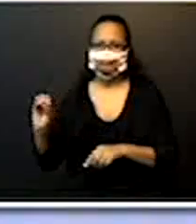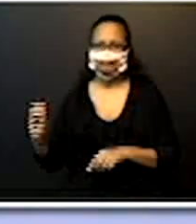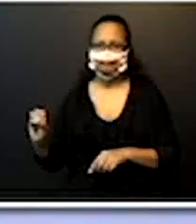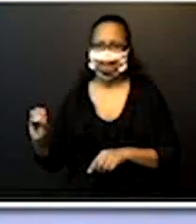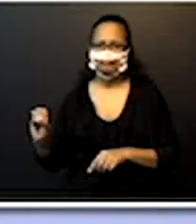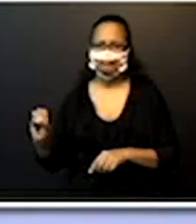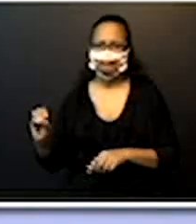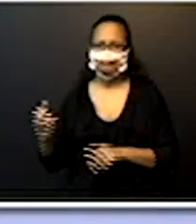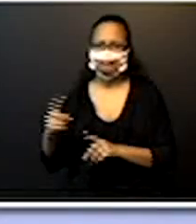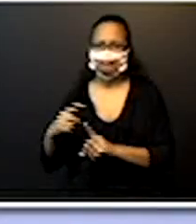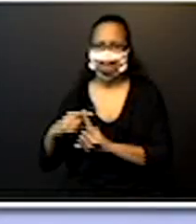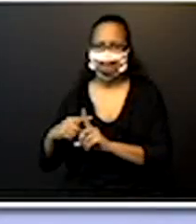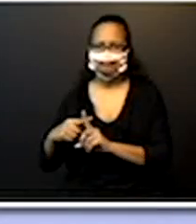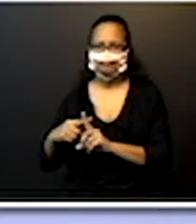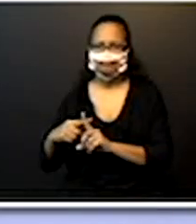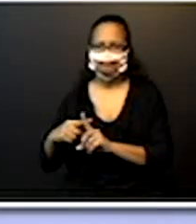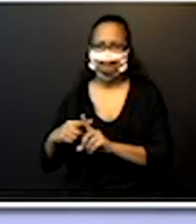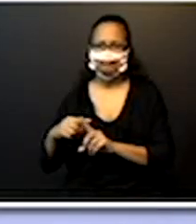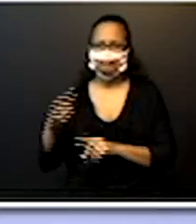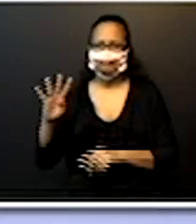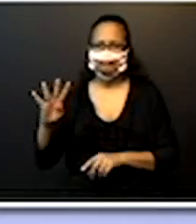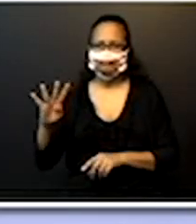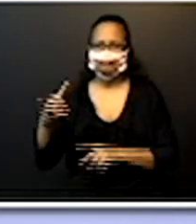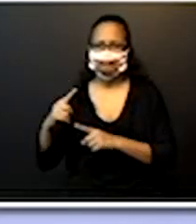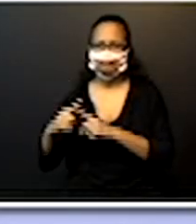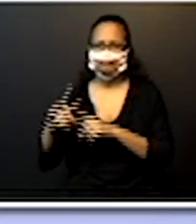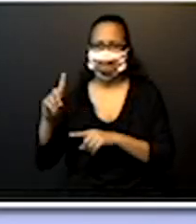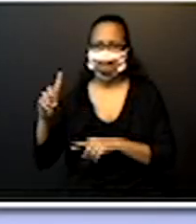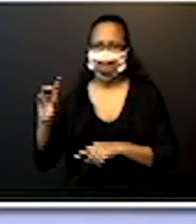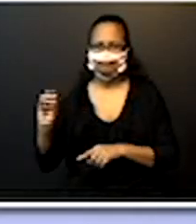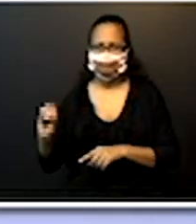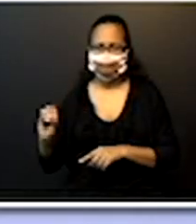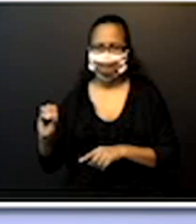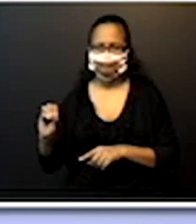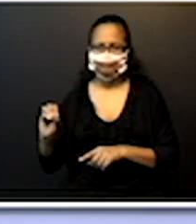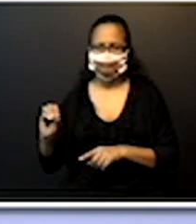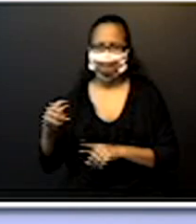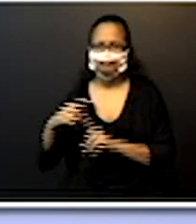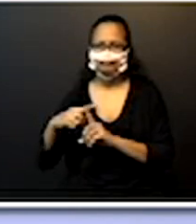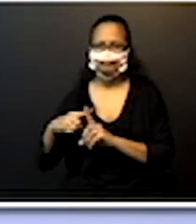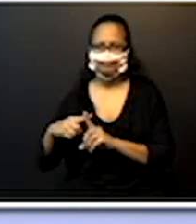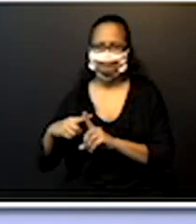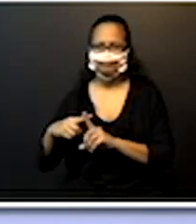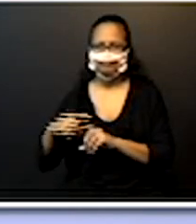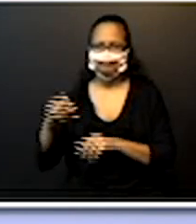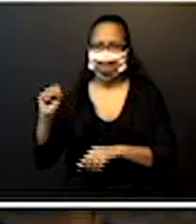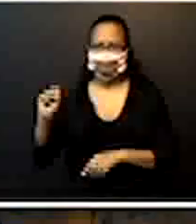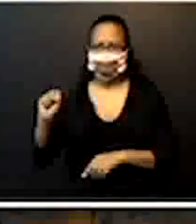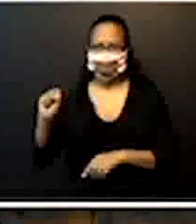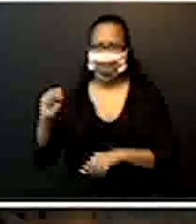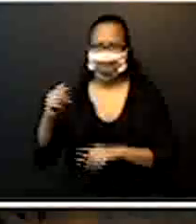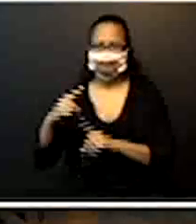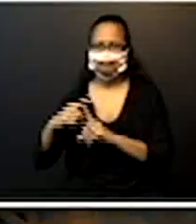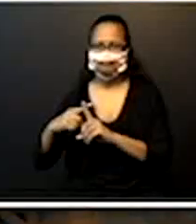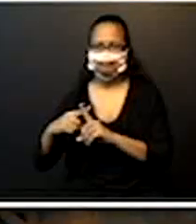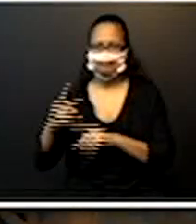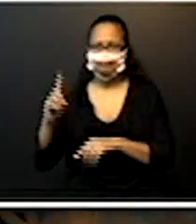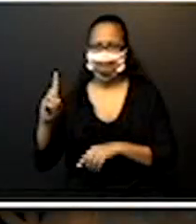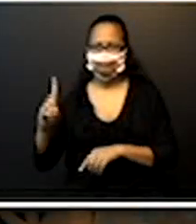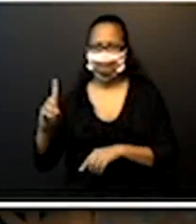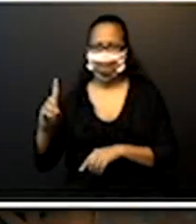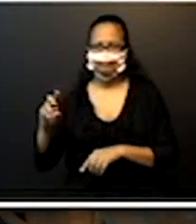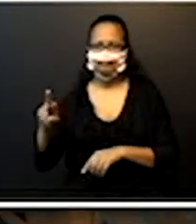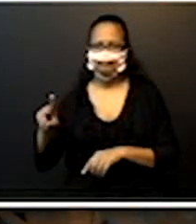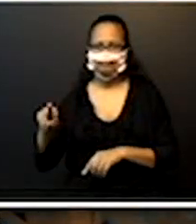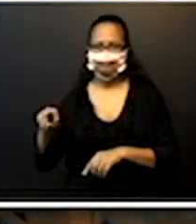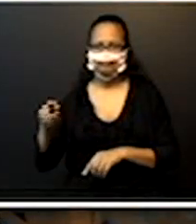mais 8 vezes 1, que é igual a 348. Tranquilo? Agora, gente vai recordar